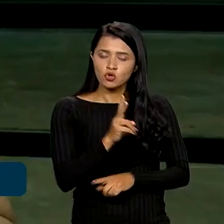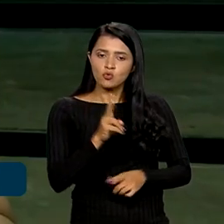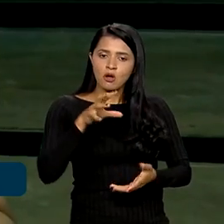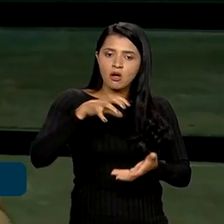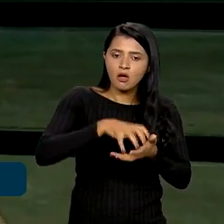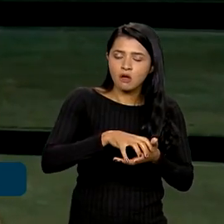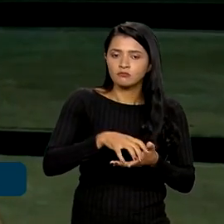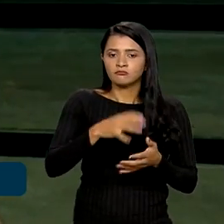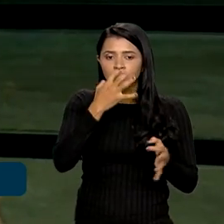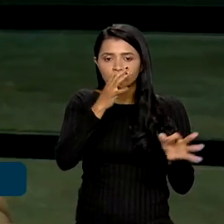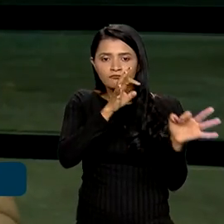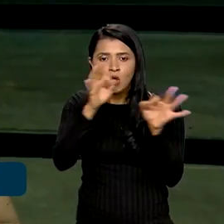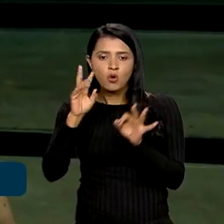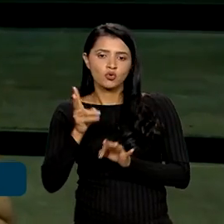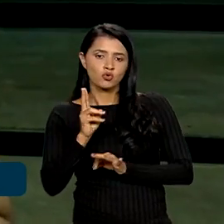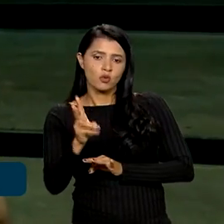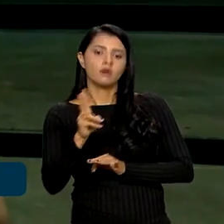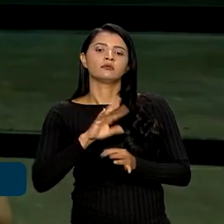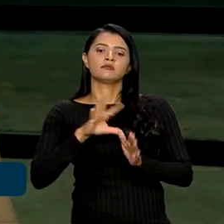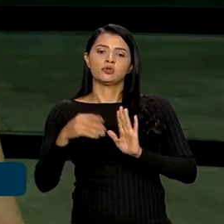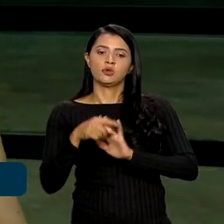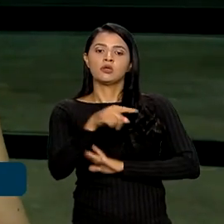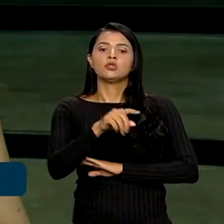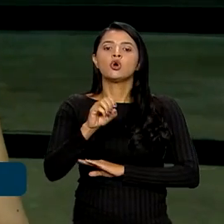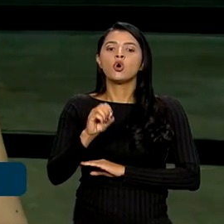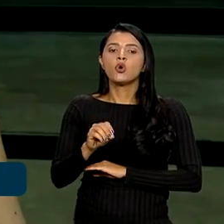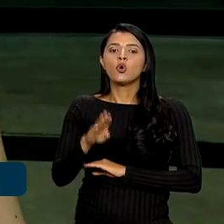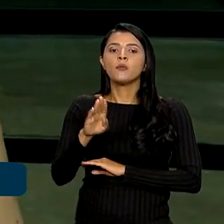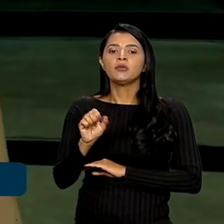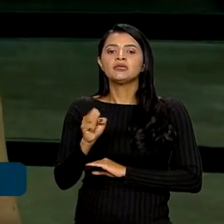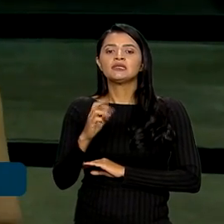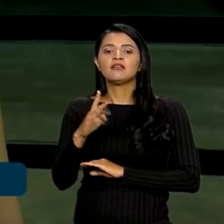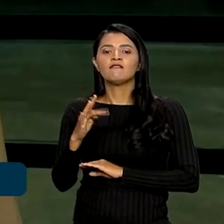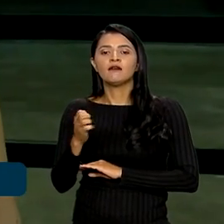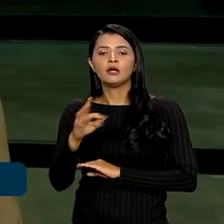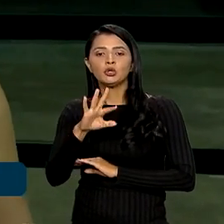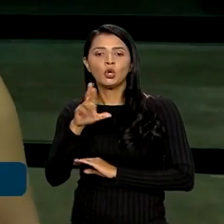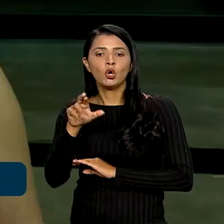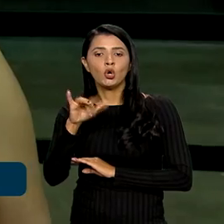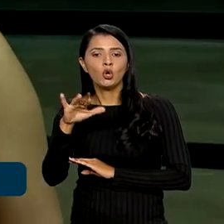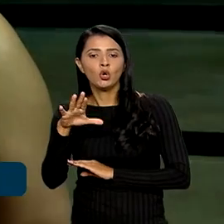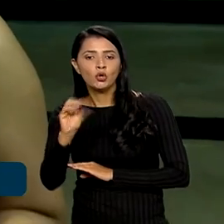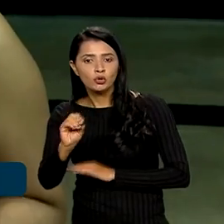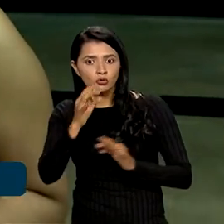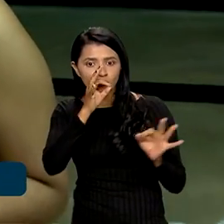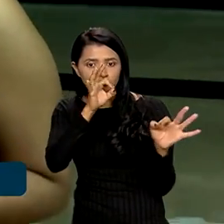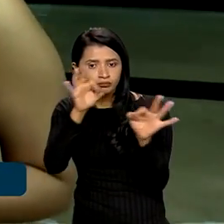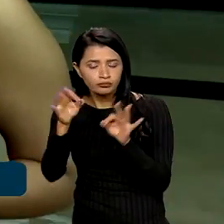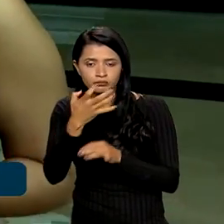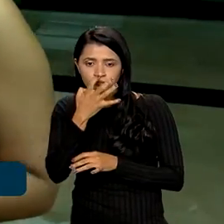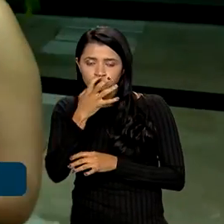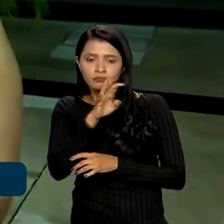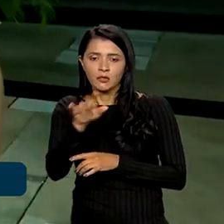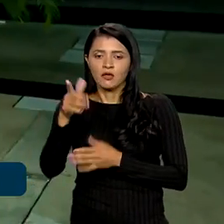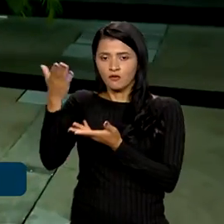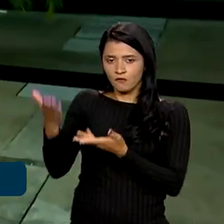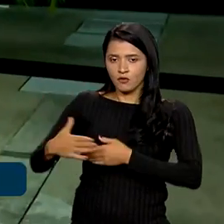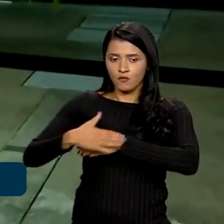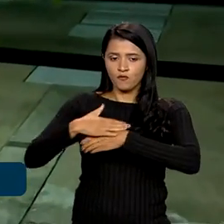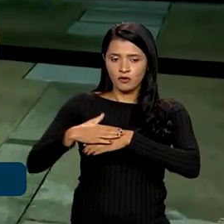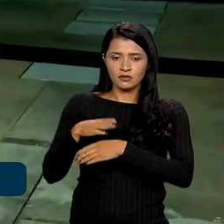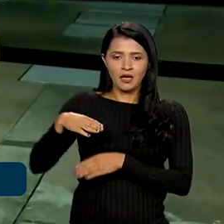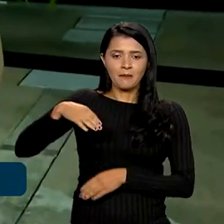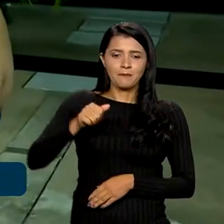Regional da Amazônia e sobre esse Observatório Regional a gente vai falar agora com Mauro Rufino, que é o coordenador